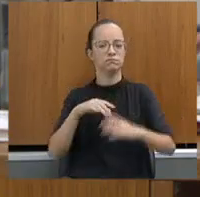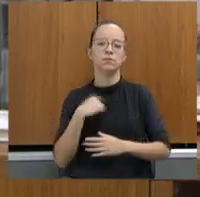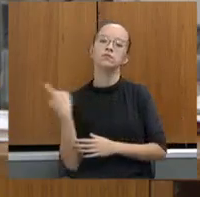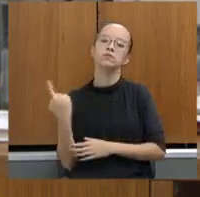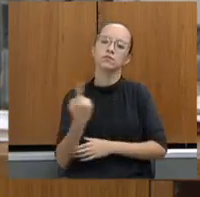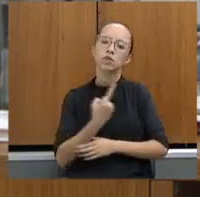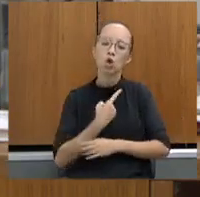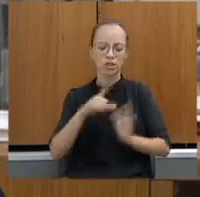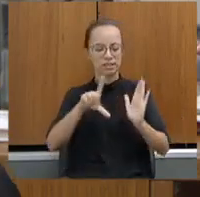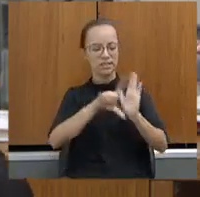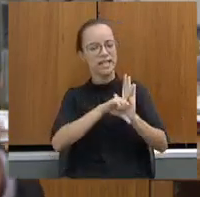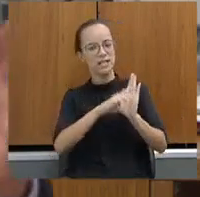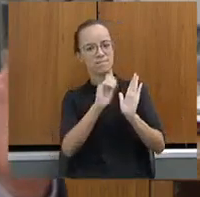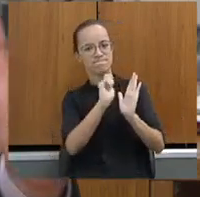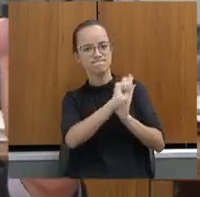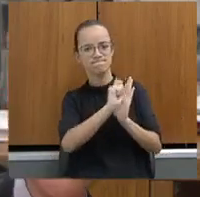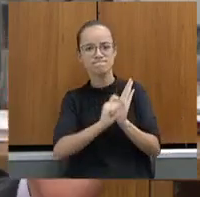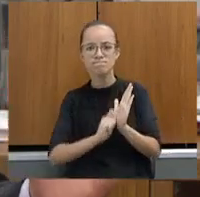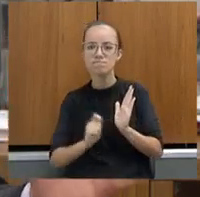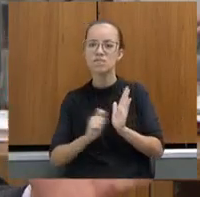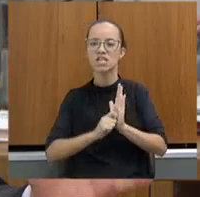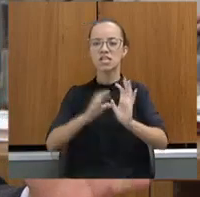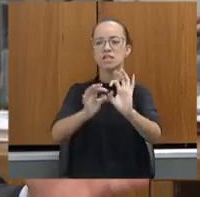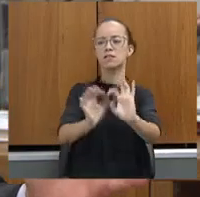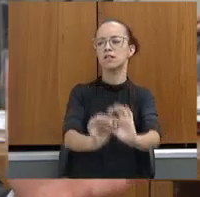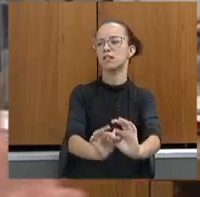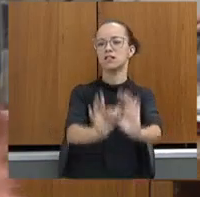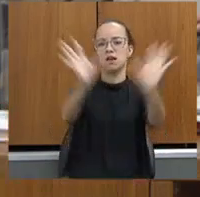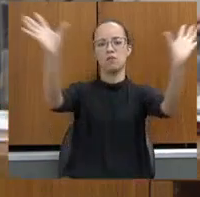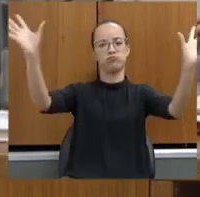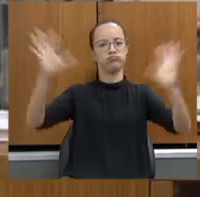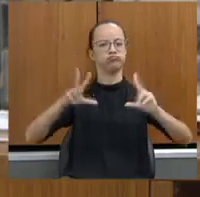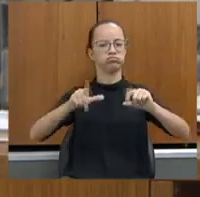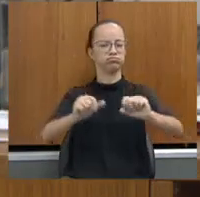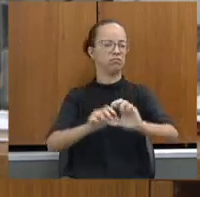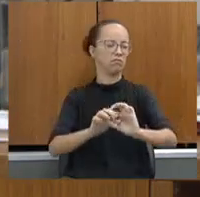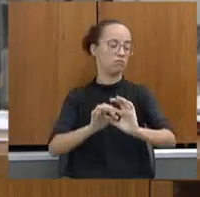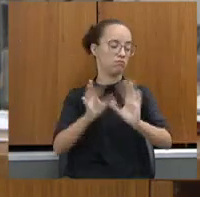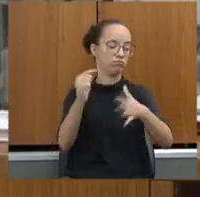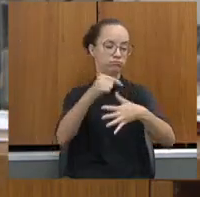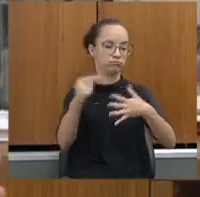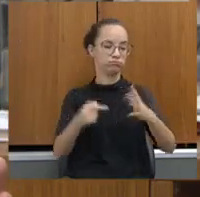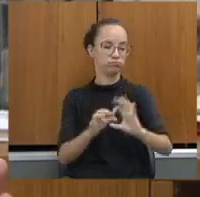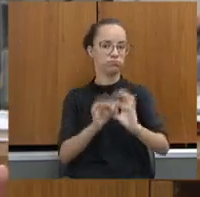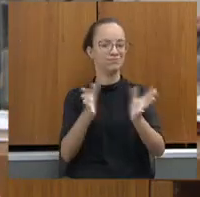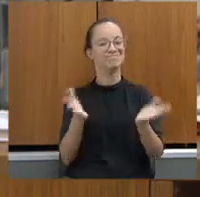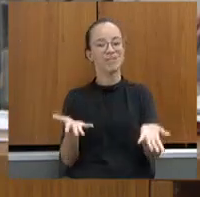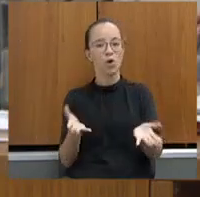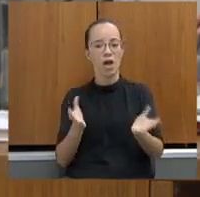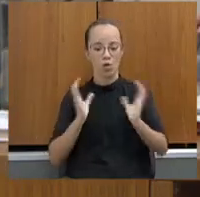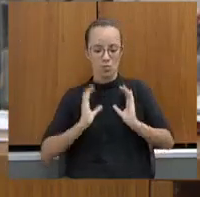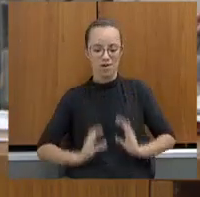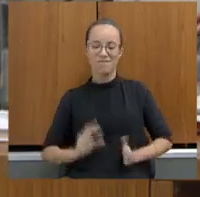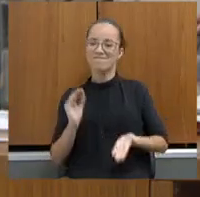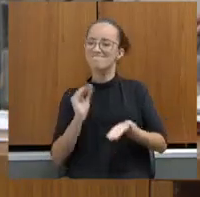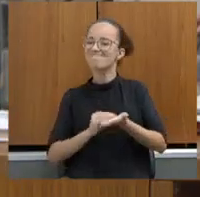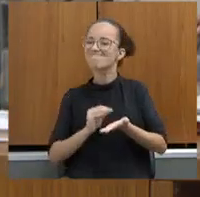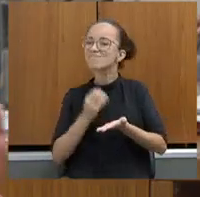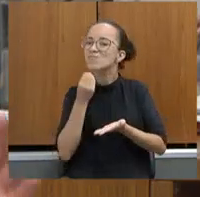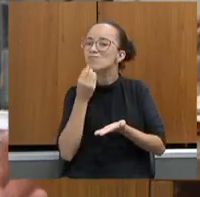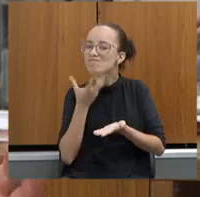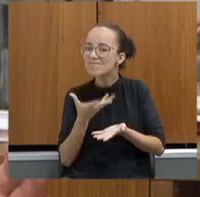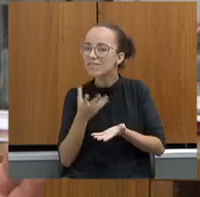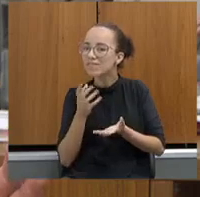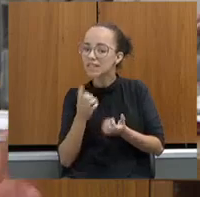criamos leis que abriram tudo. Não é? Então, essa indisciplina, ela está sendo